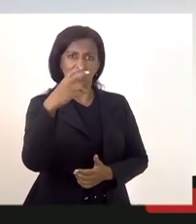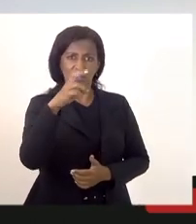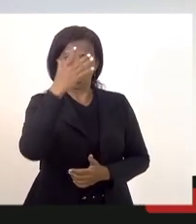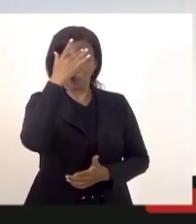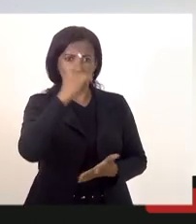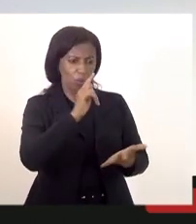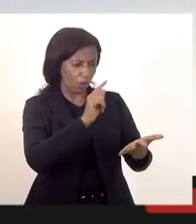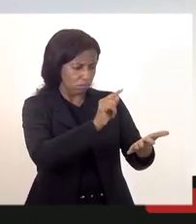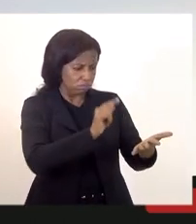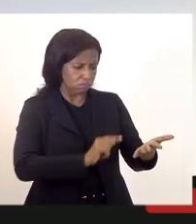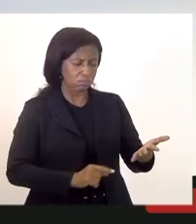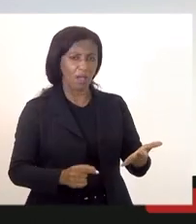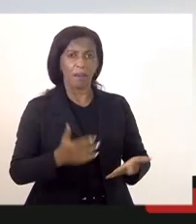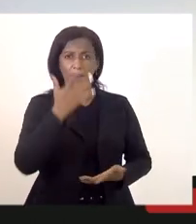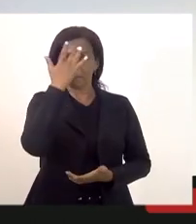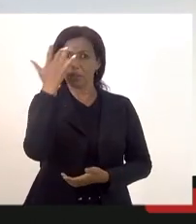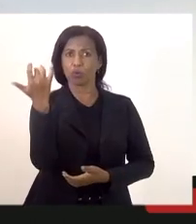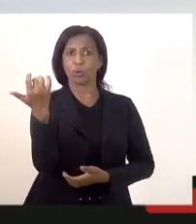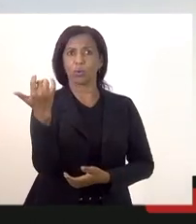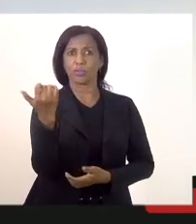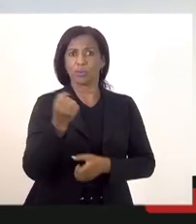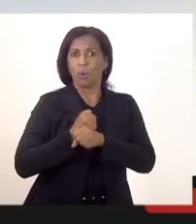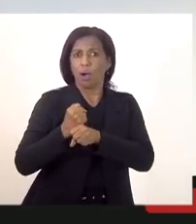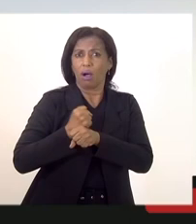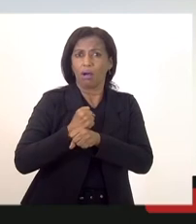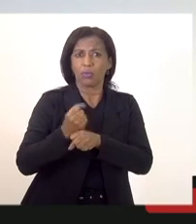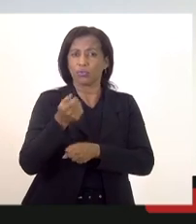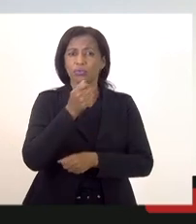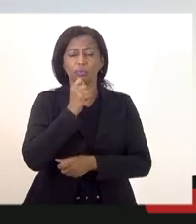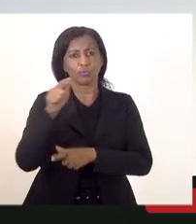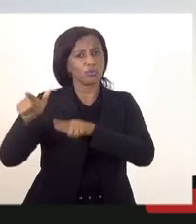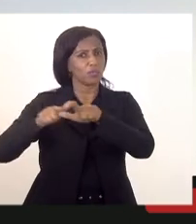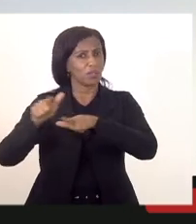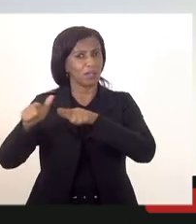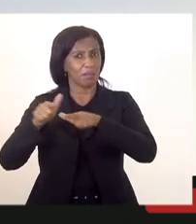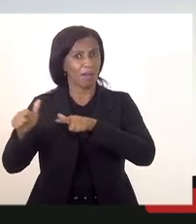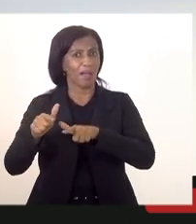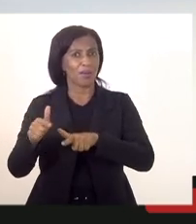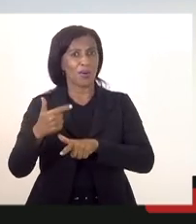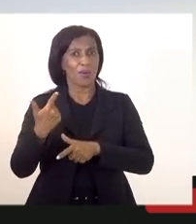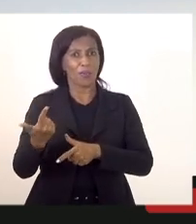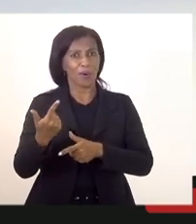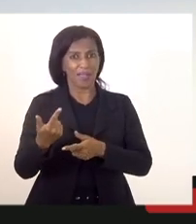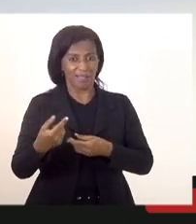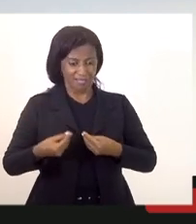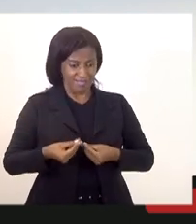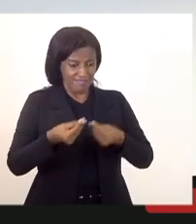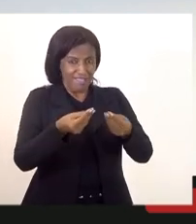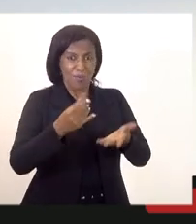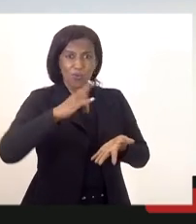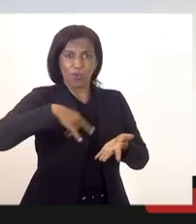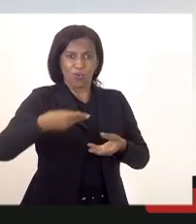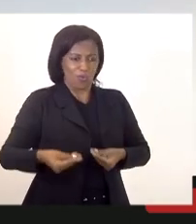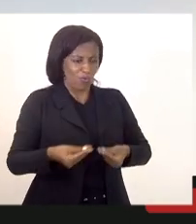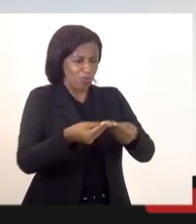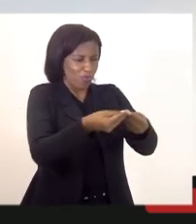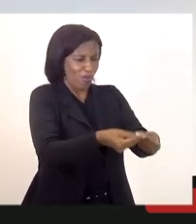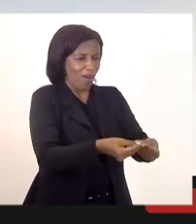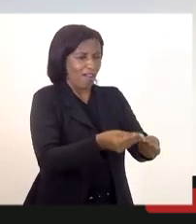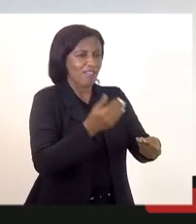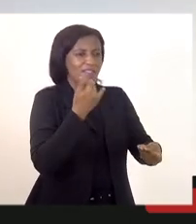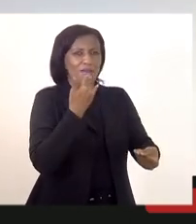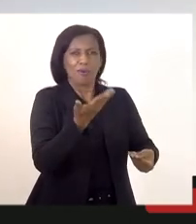ficaram anos desempregados porque na quinta-feira após a entrega do documento pediram demissão dos seus empregos quer dizer não